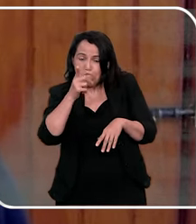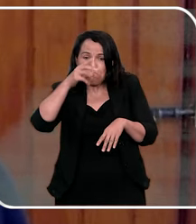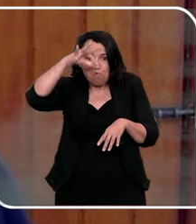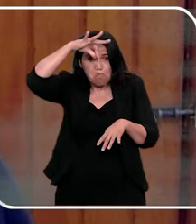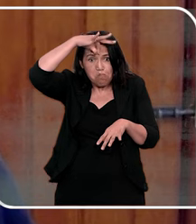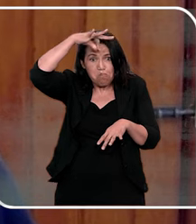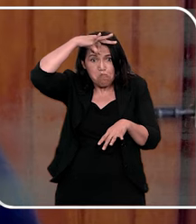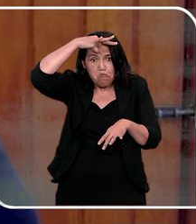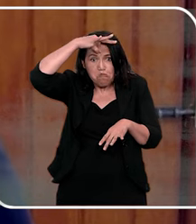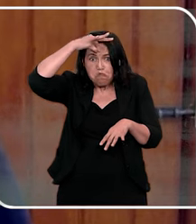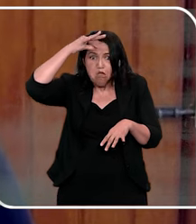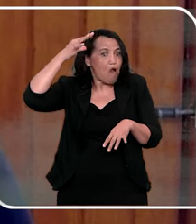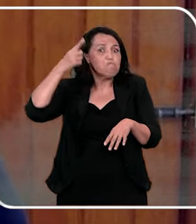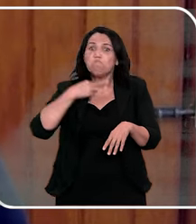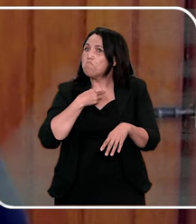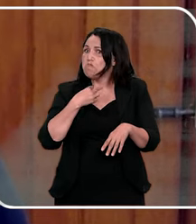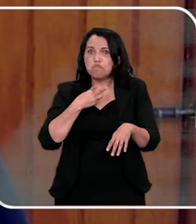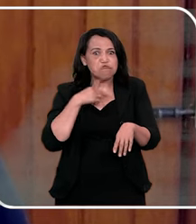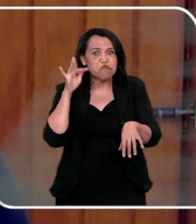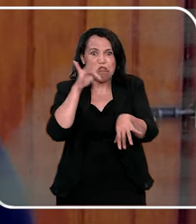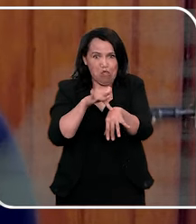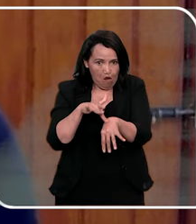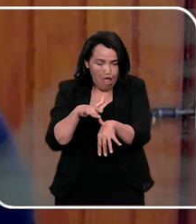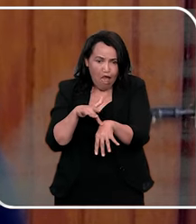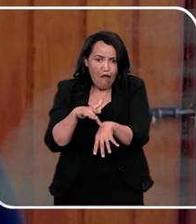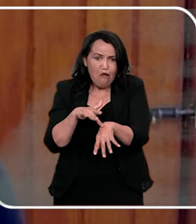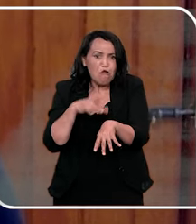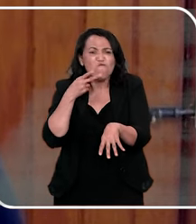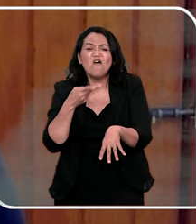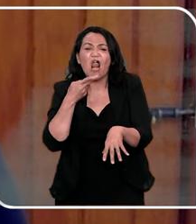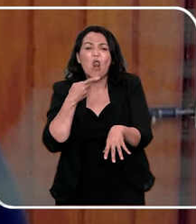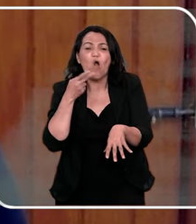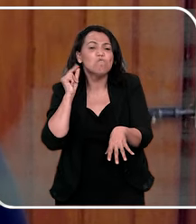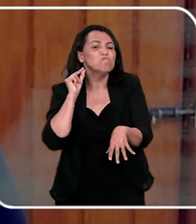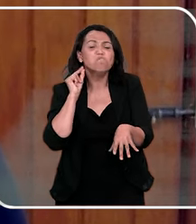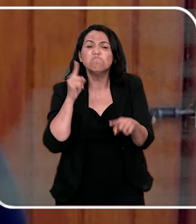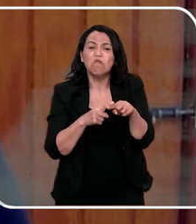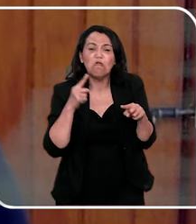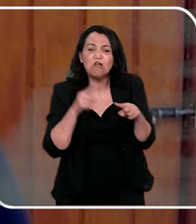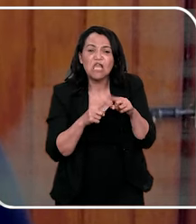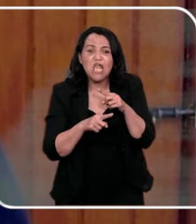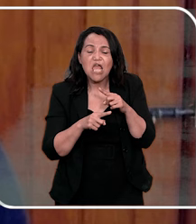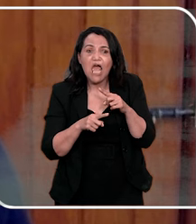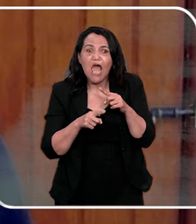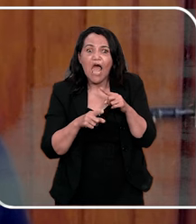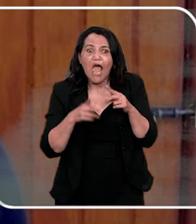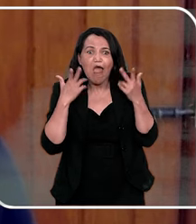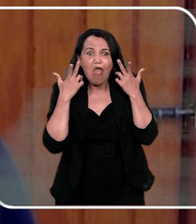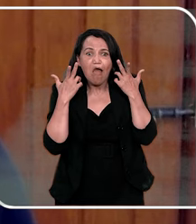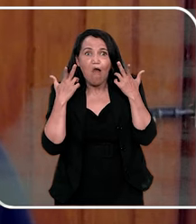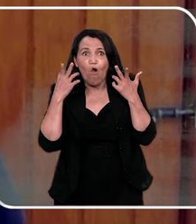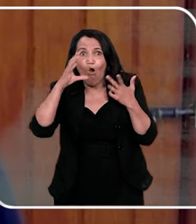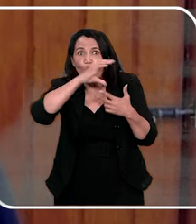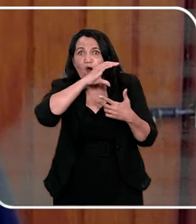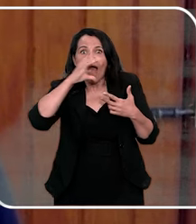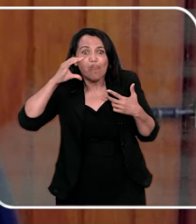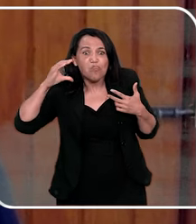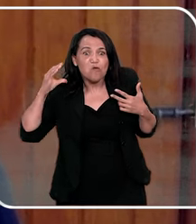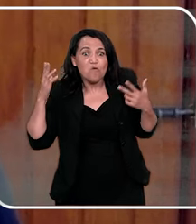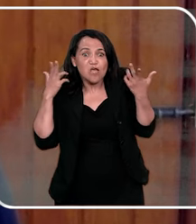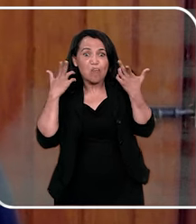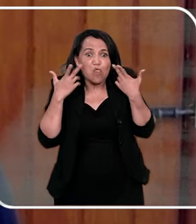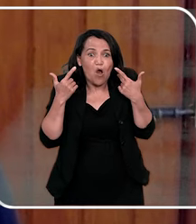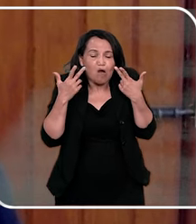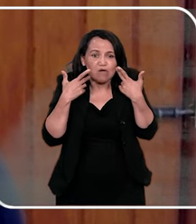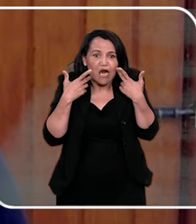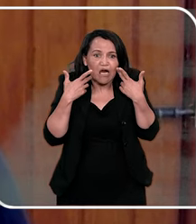eu te ensinei, que era partindo, não podia, tocar, por que você não comprou? Então, é a reação natural de um adulto, porque a gente